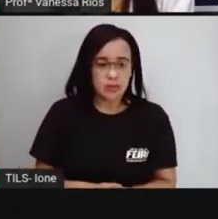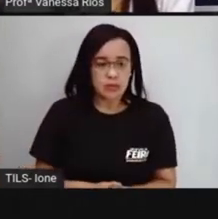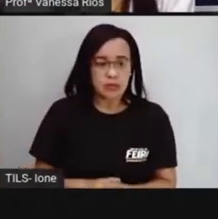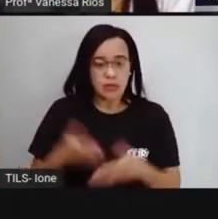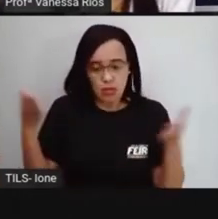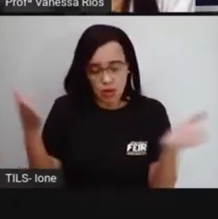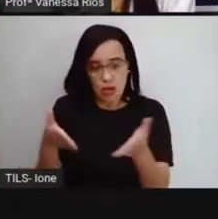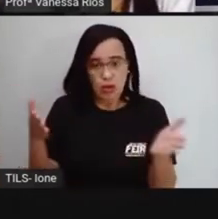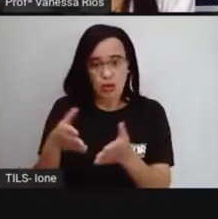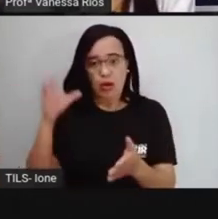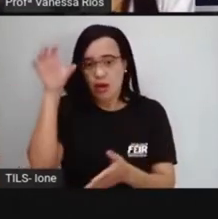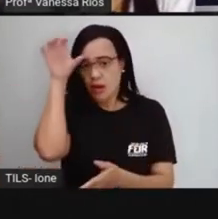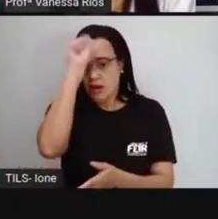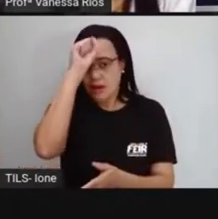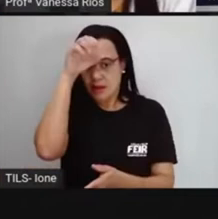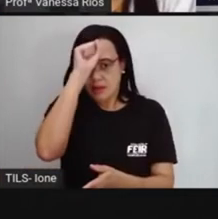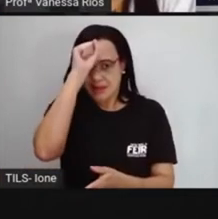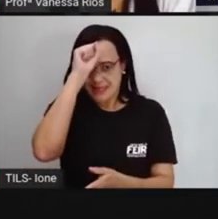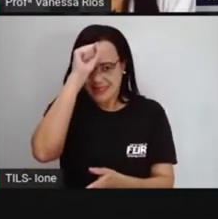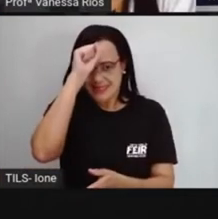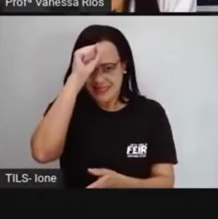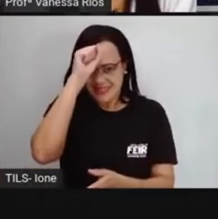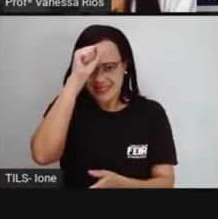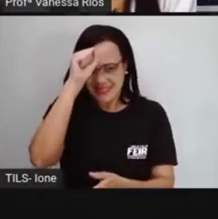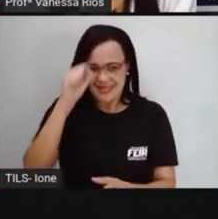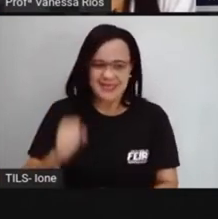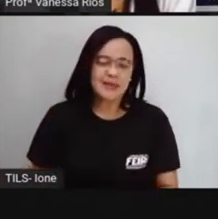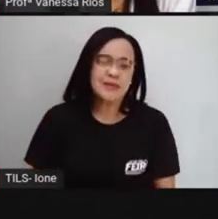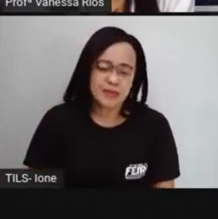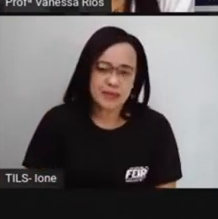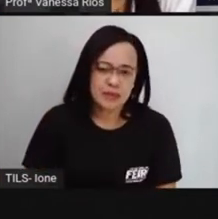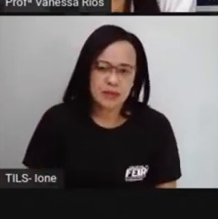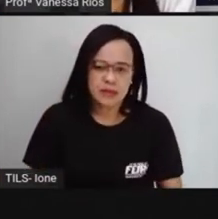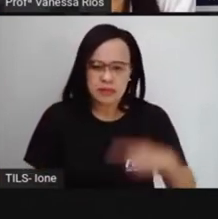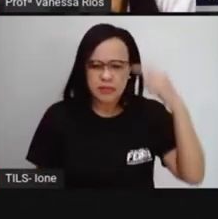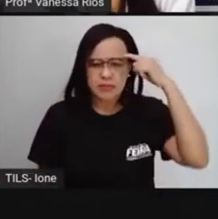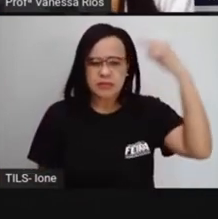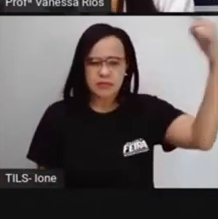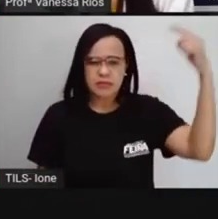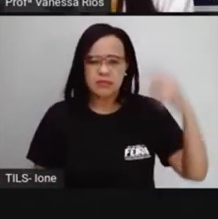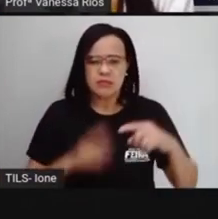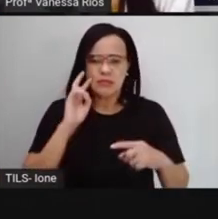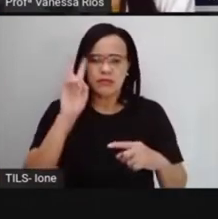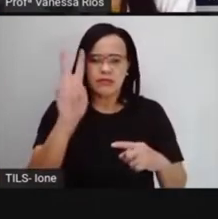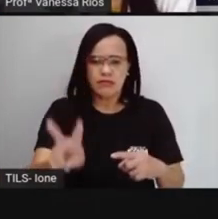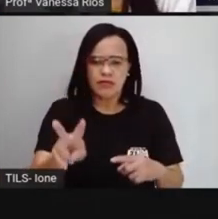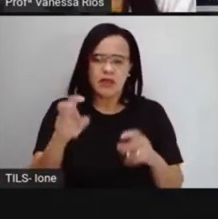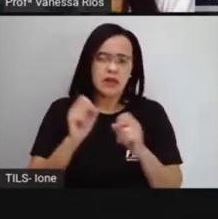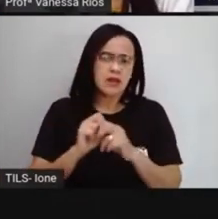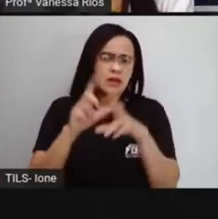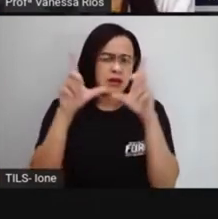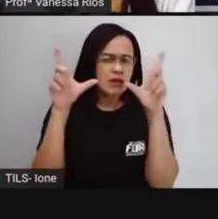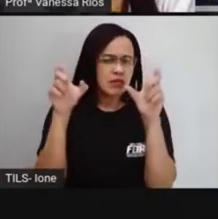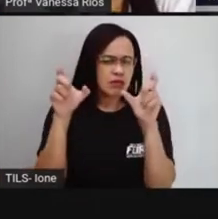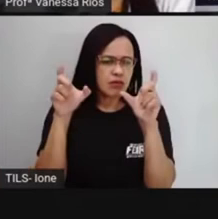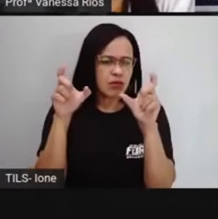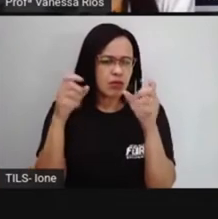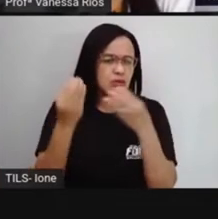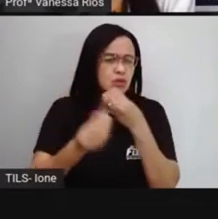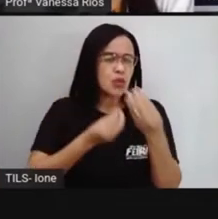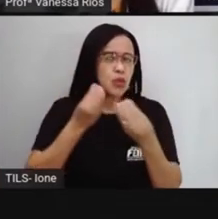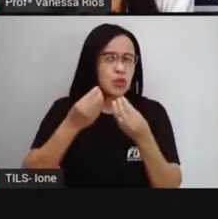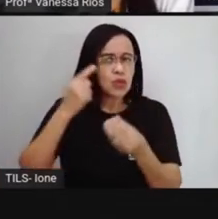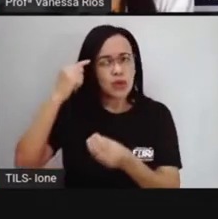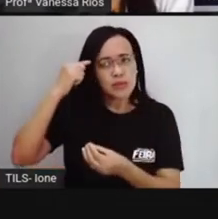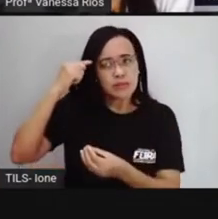nesta aula. O que é que vem à cabeça de vocês aí quando vocês observam esta imagem? A Pró